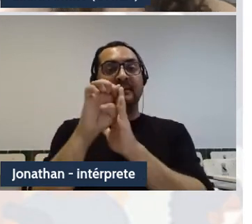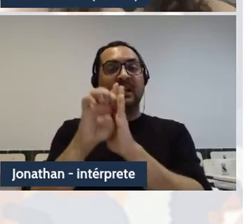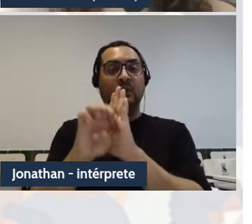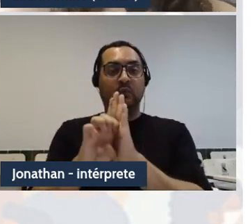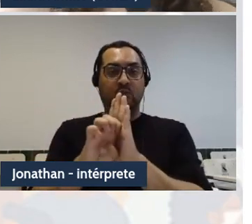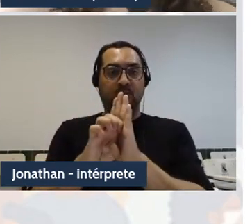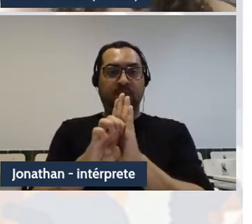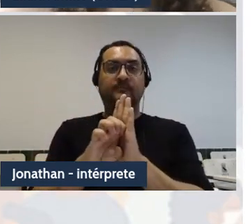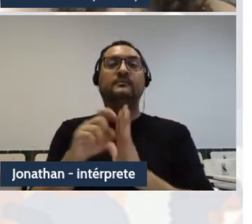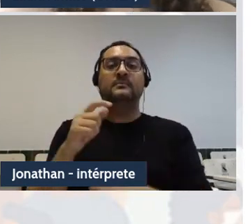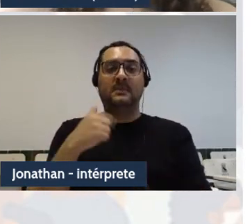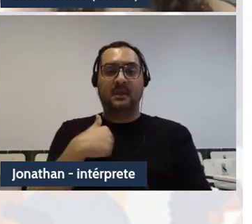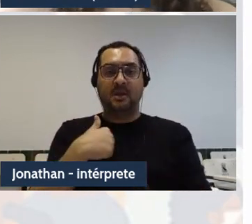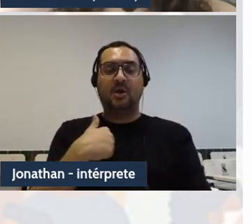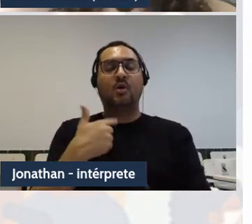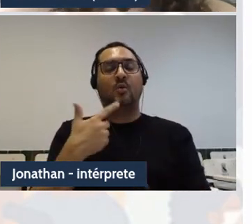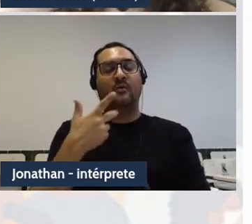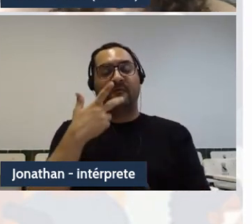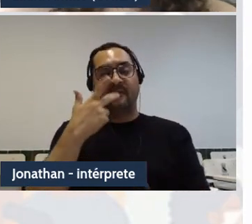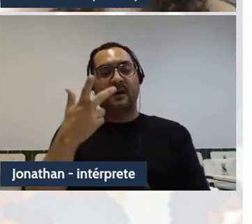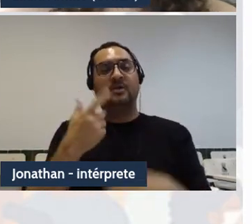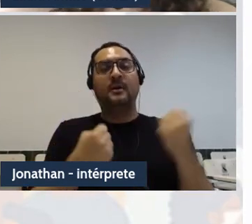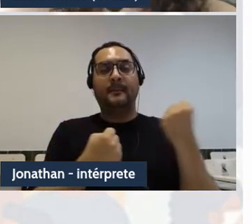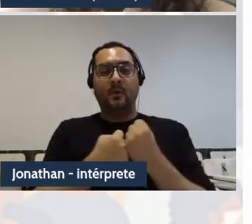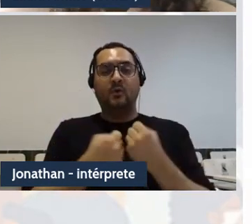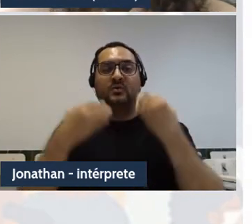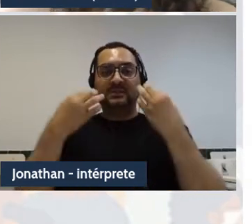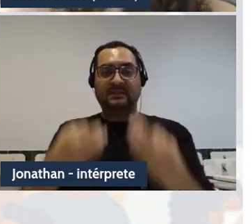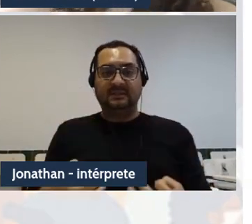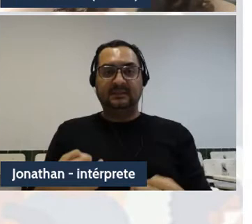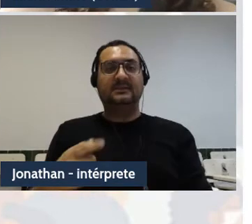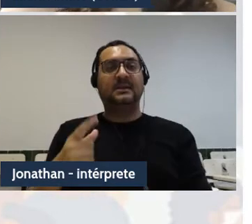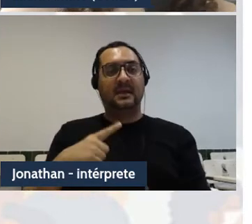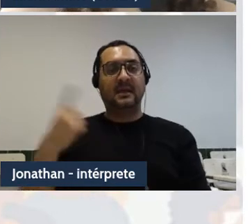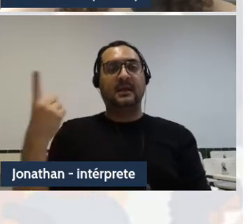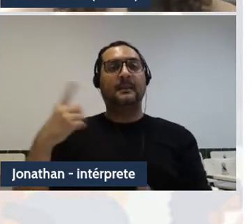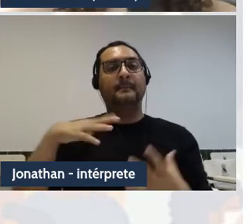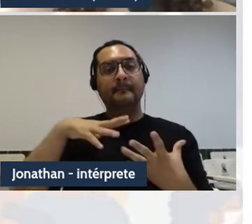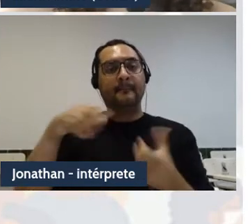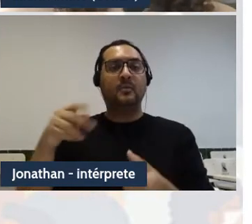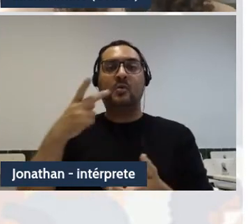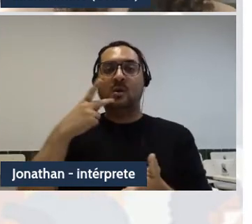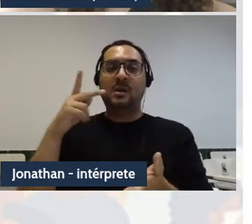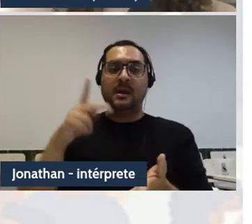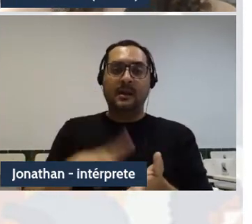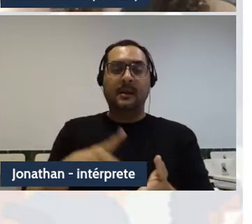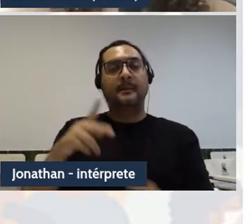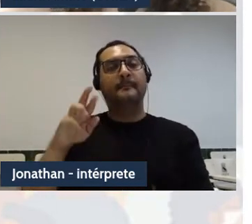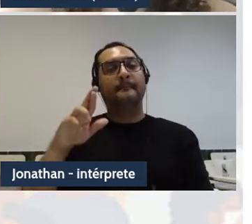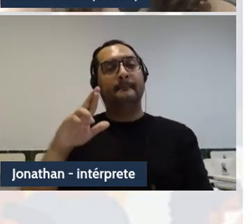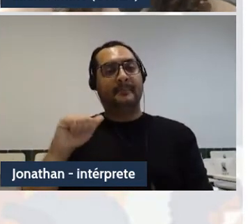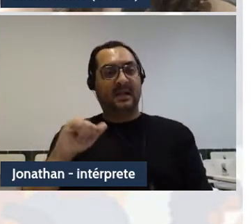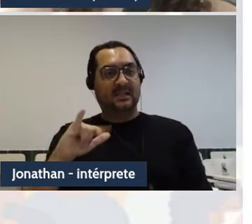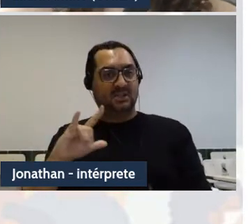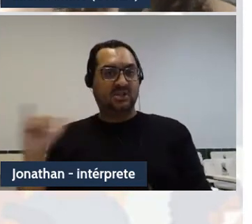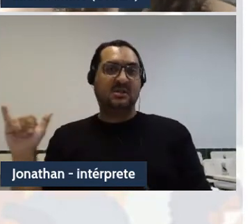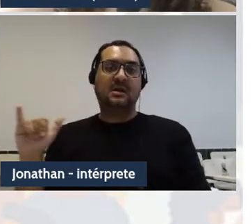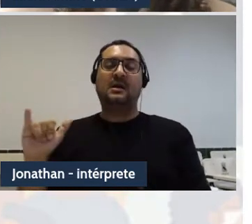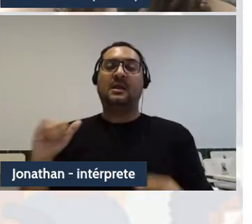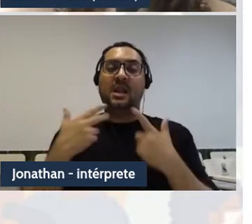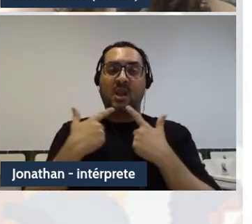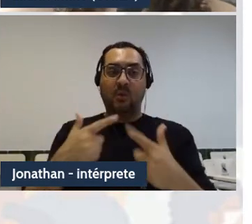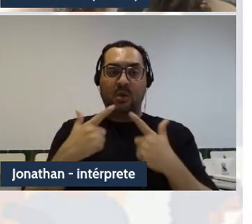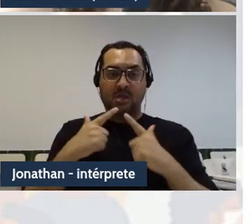apoio em Veronelli, que afirma que o monolinguajear é um pacto linguístico de racialização desumanizante,